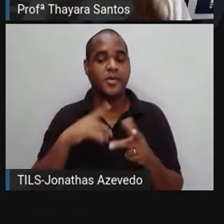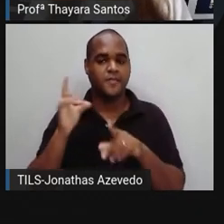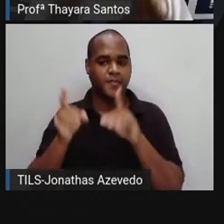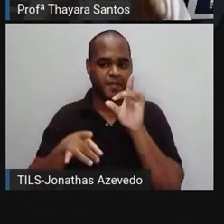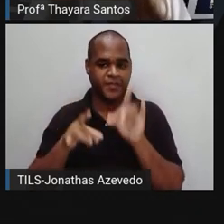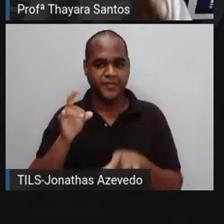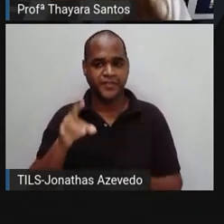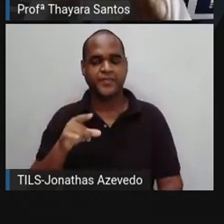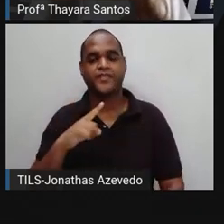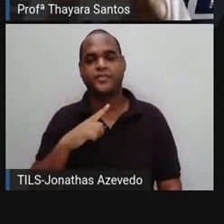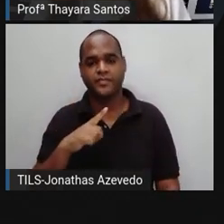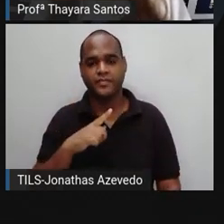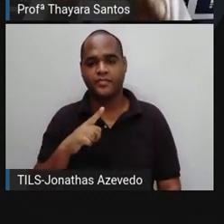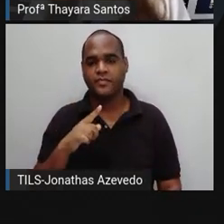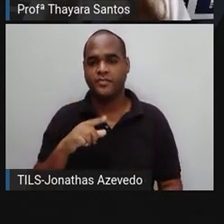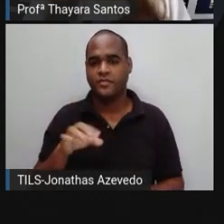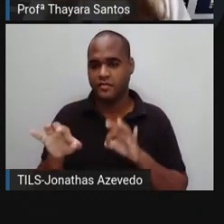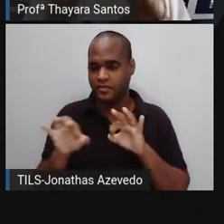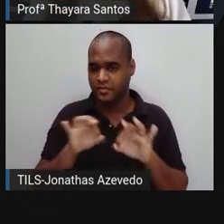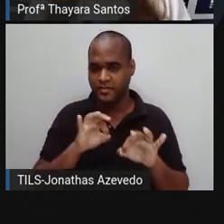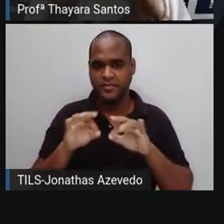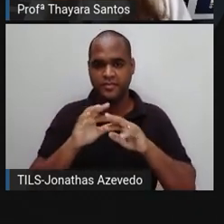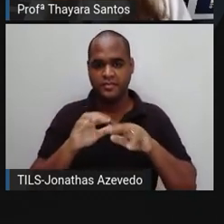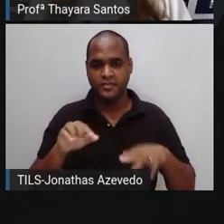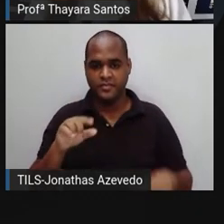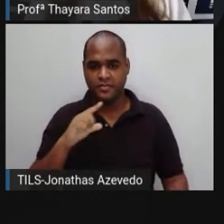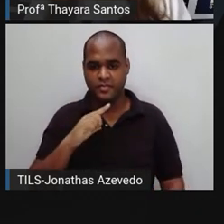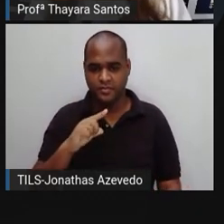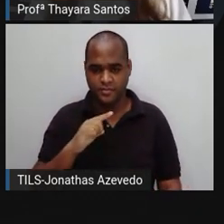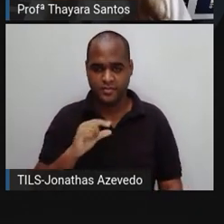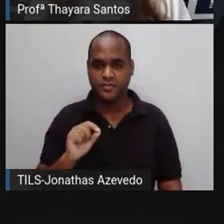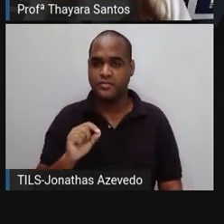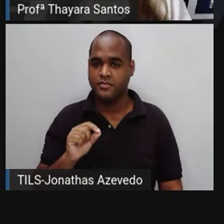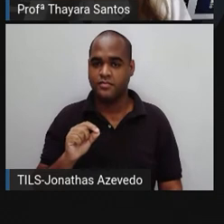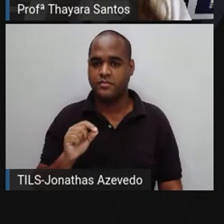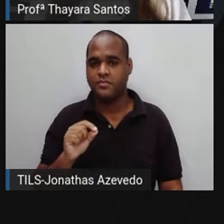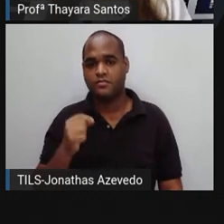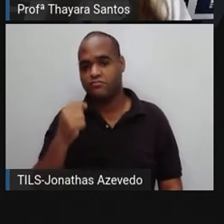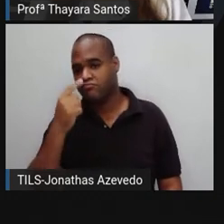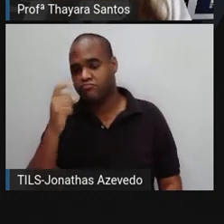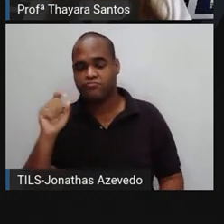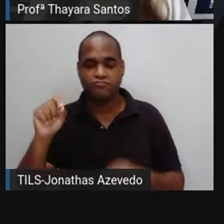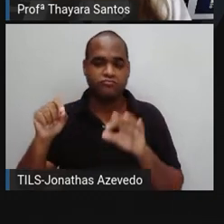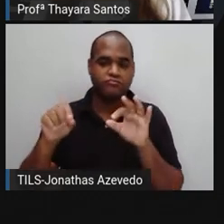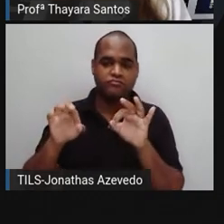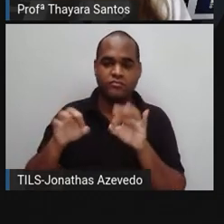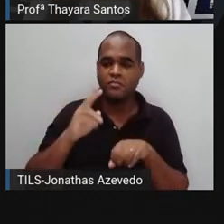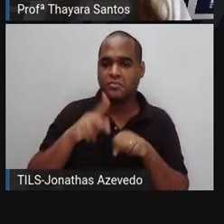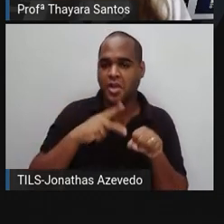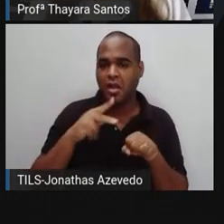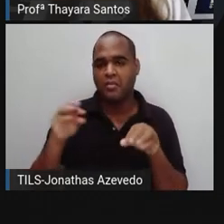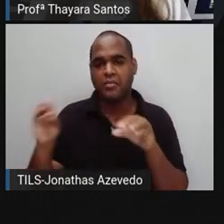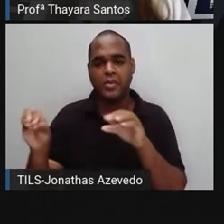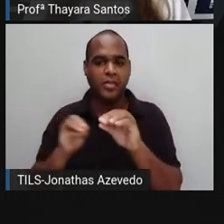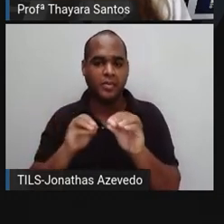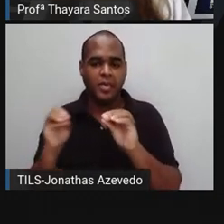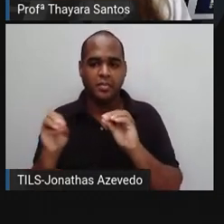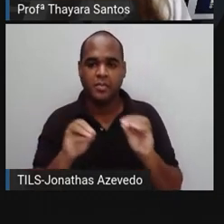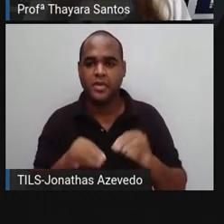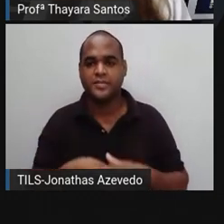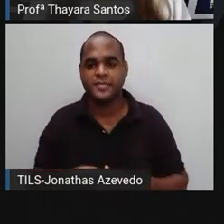vou organizar aqui de forma aleatória. Vou colocar resto de fruta aqui como sendo o primeiro, o pneu como sendo o segundo,